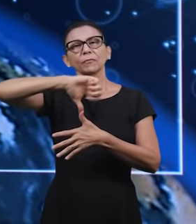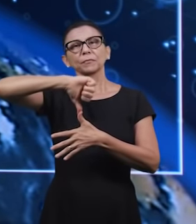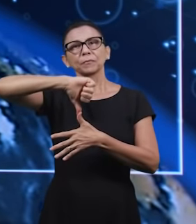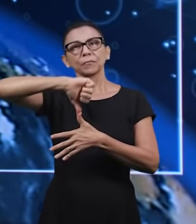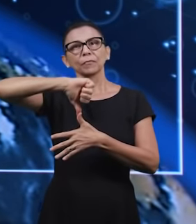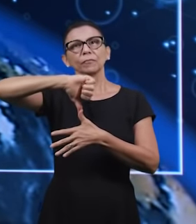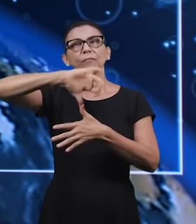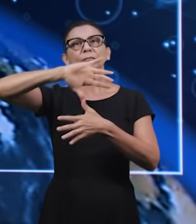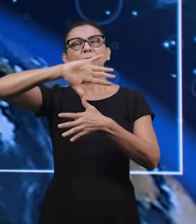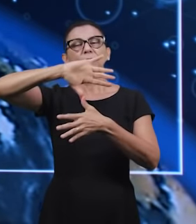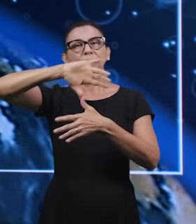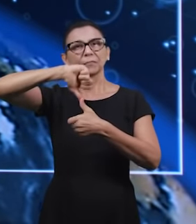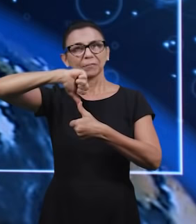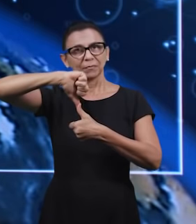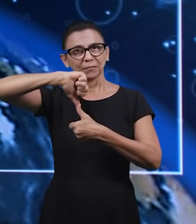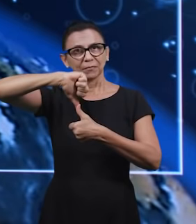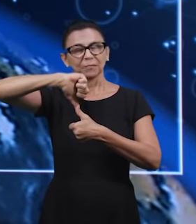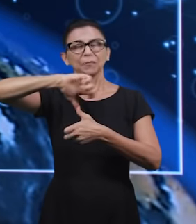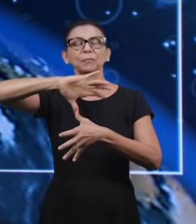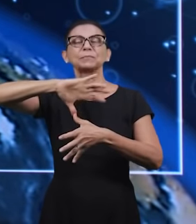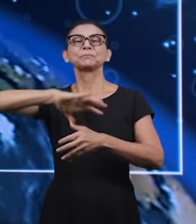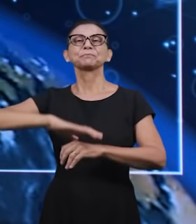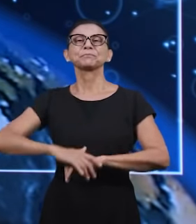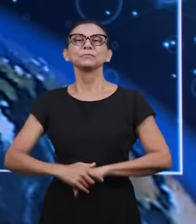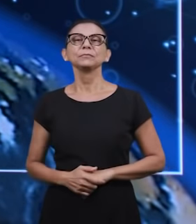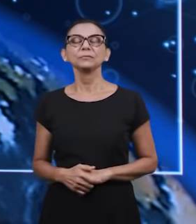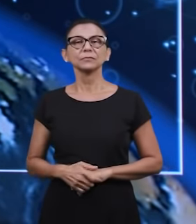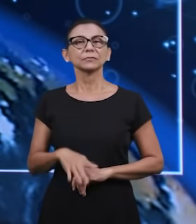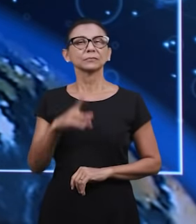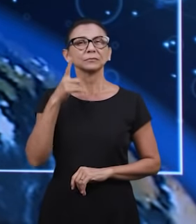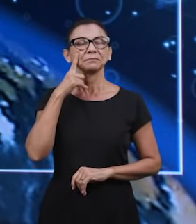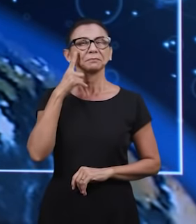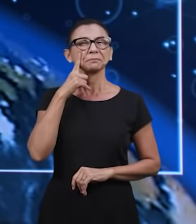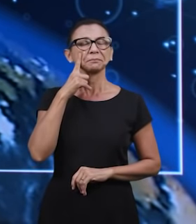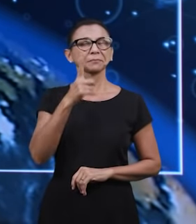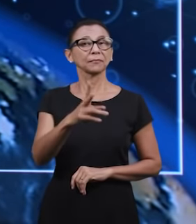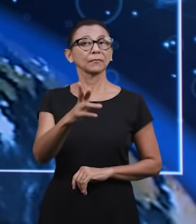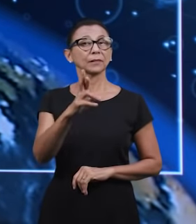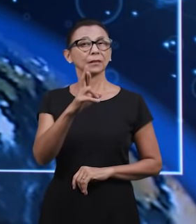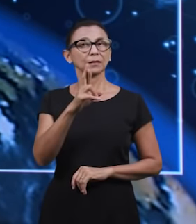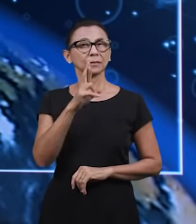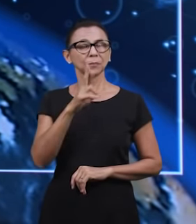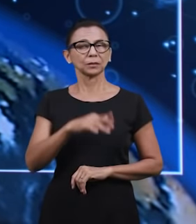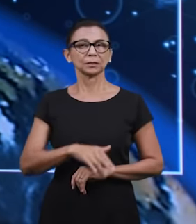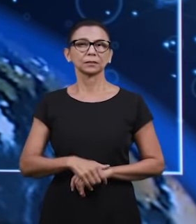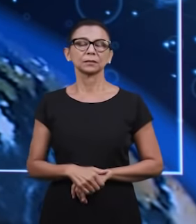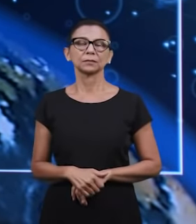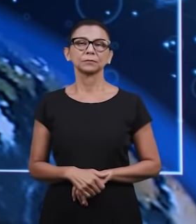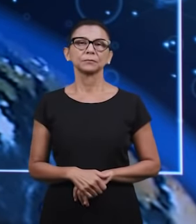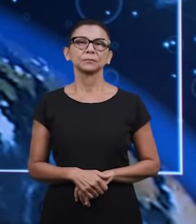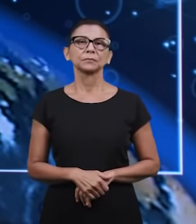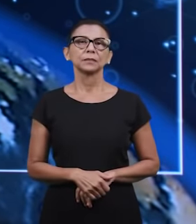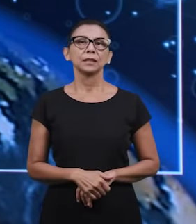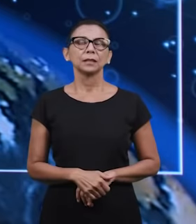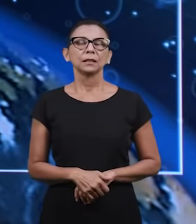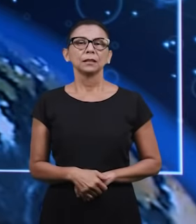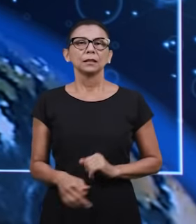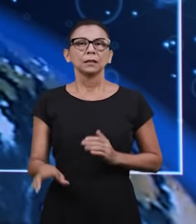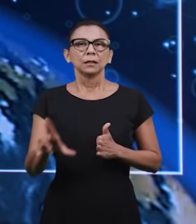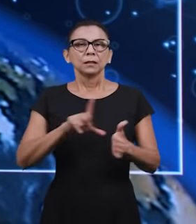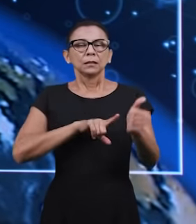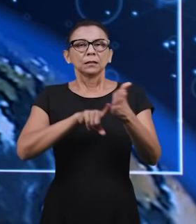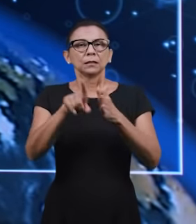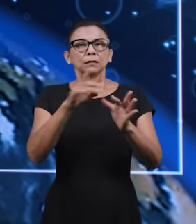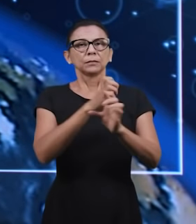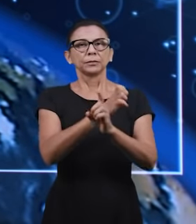te convidar para acompanhar comigo uma resposta que nós iremos dar a uma pergunta que foi